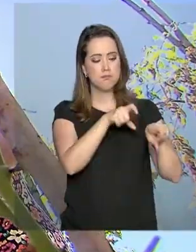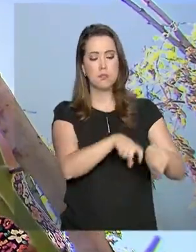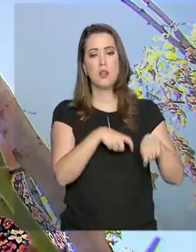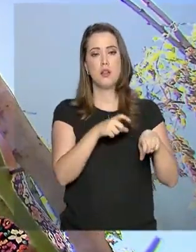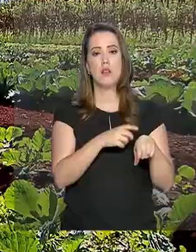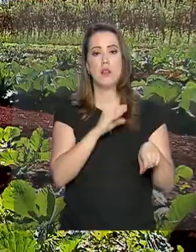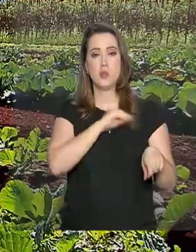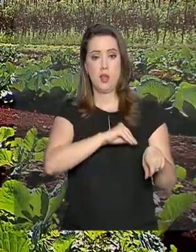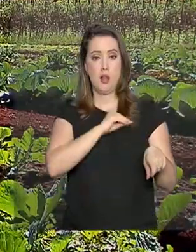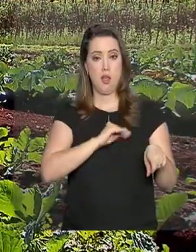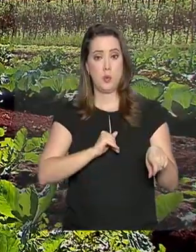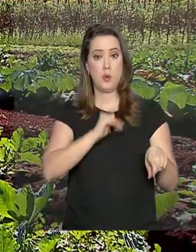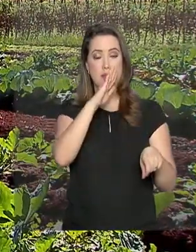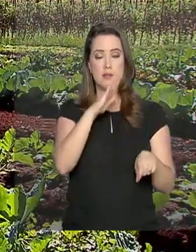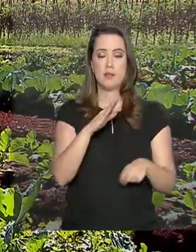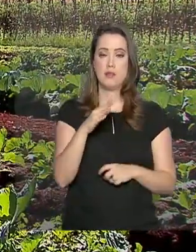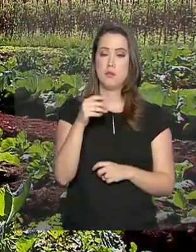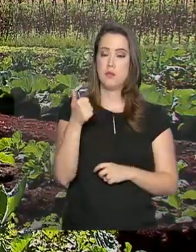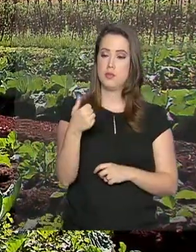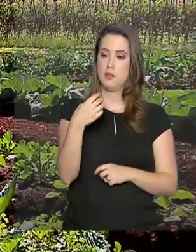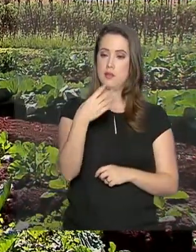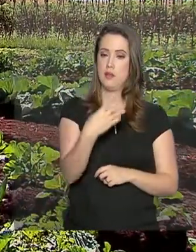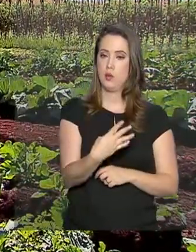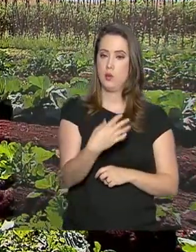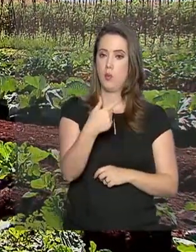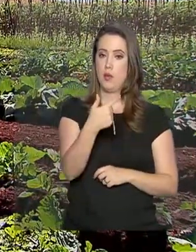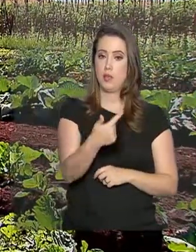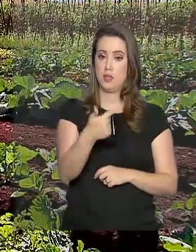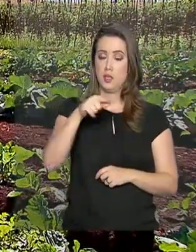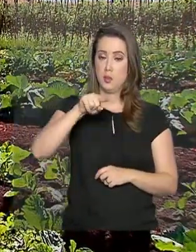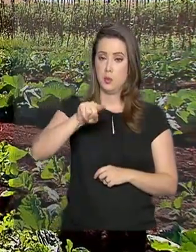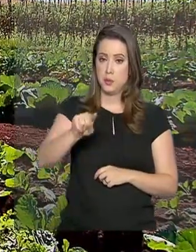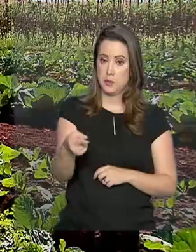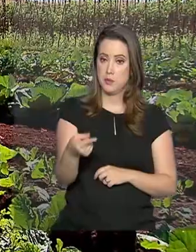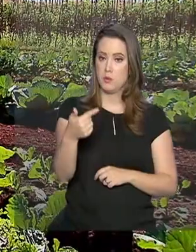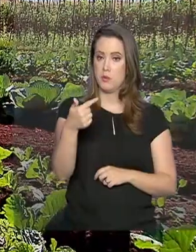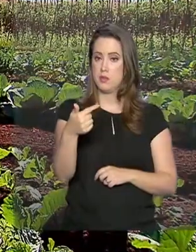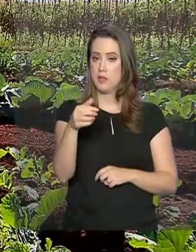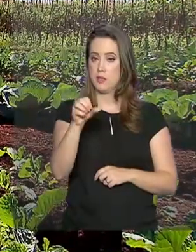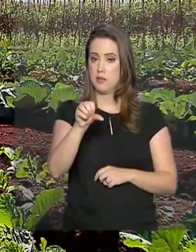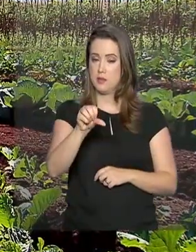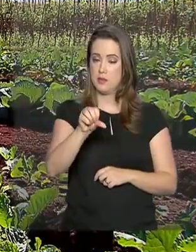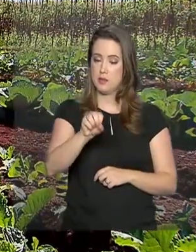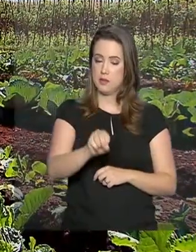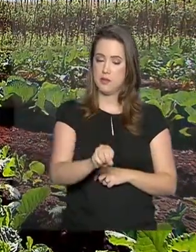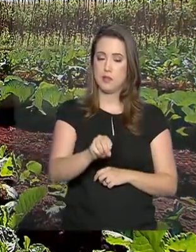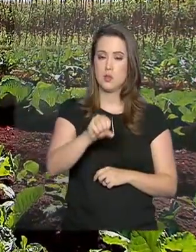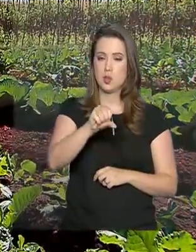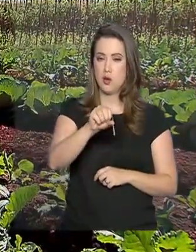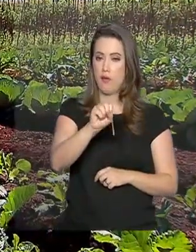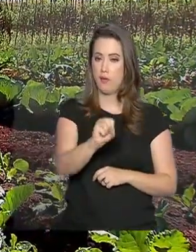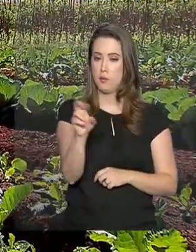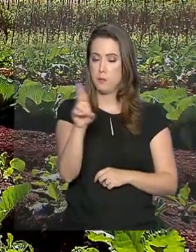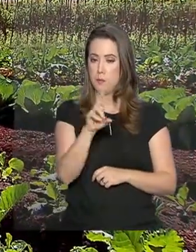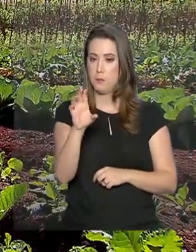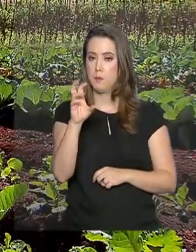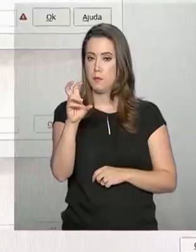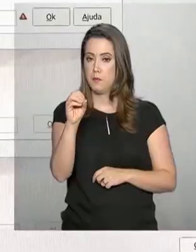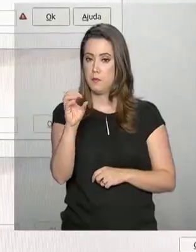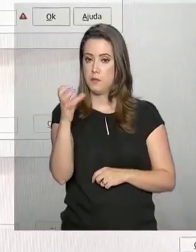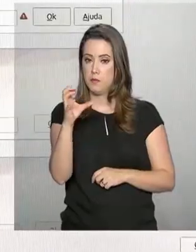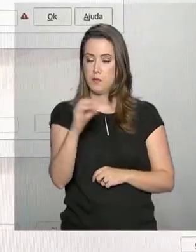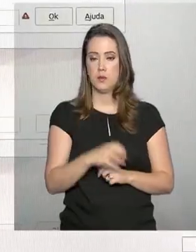bruta superior a 142 mil 798 reais e 50 centavos em 2018.